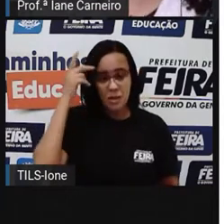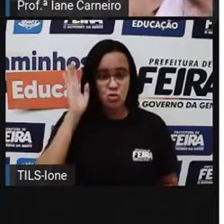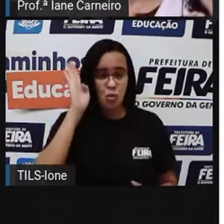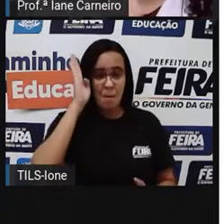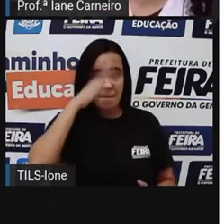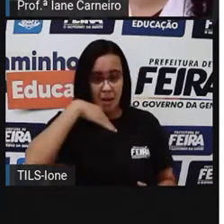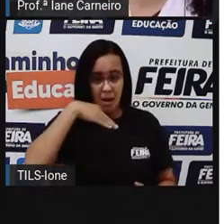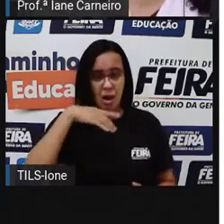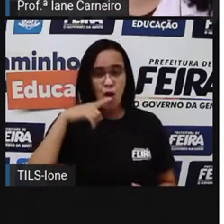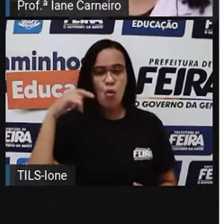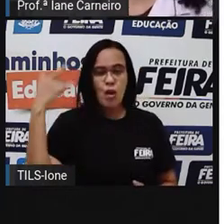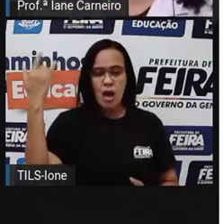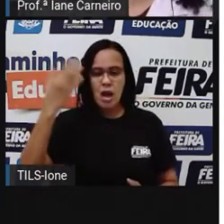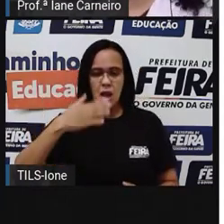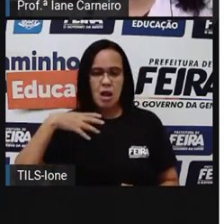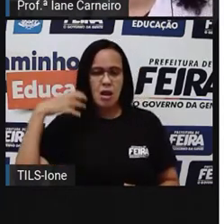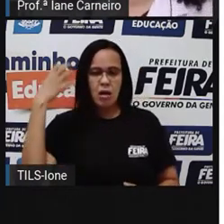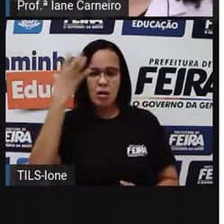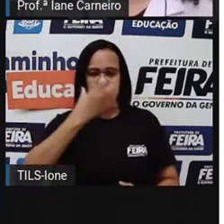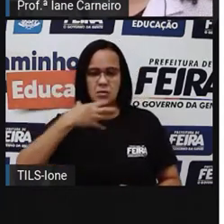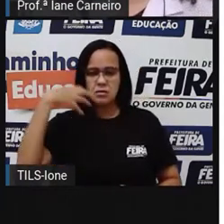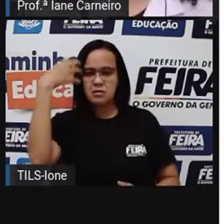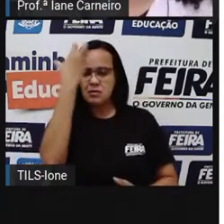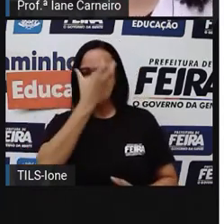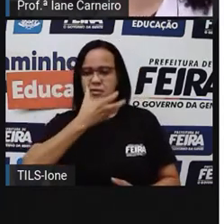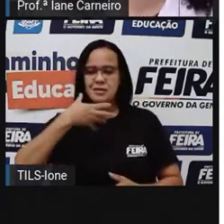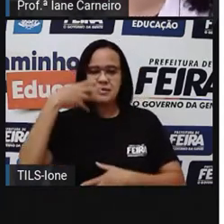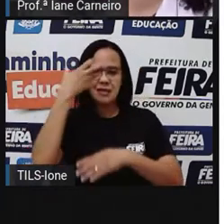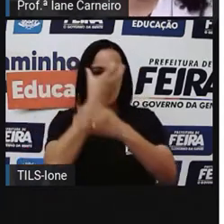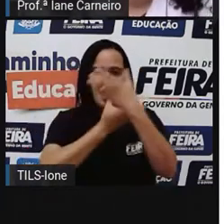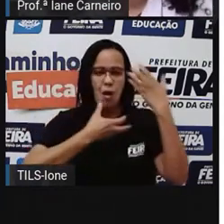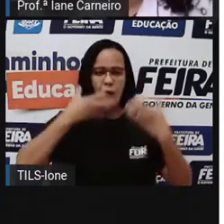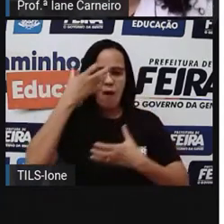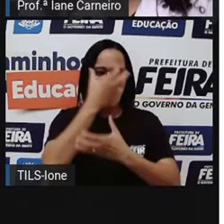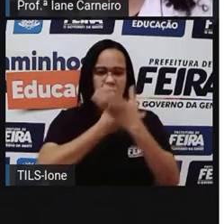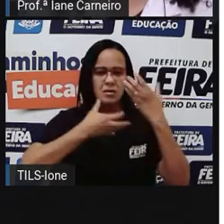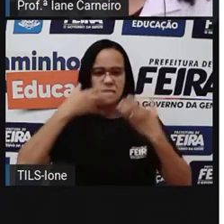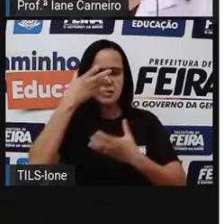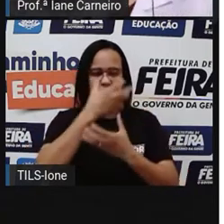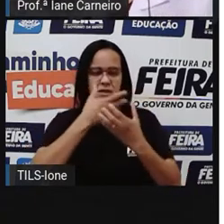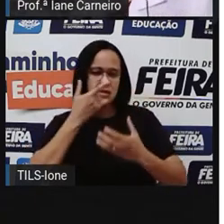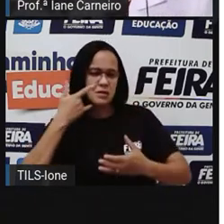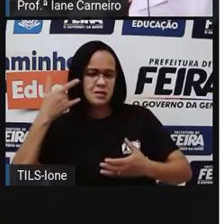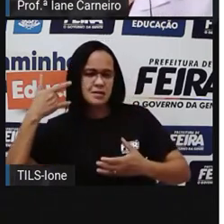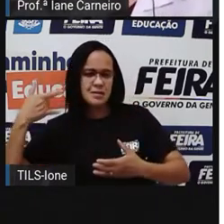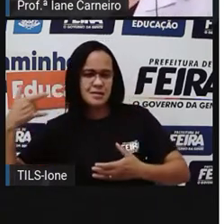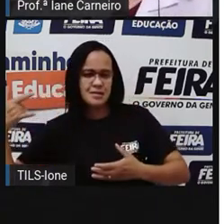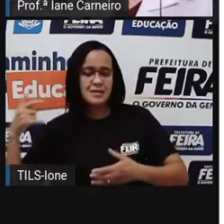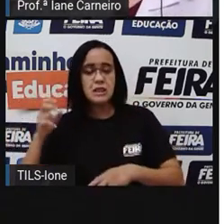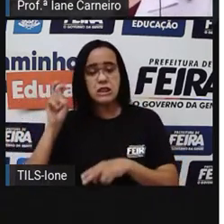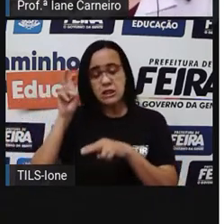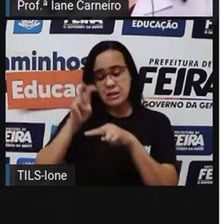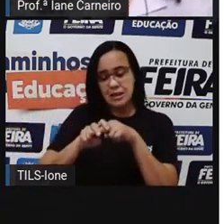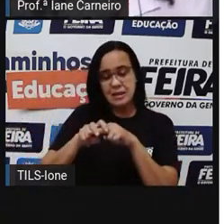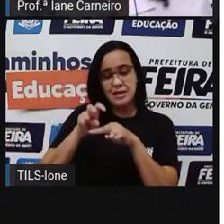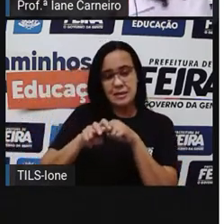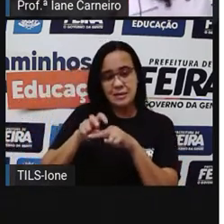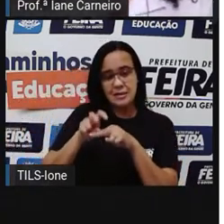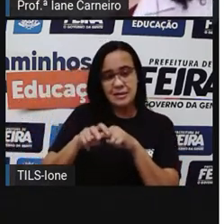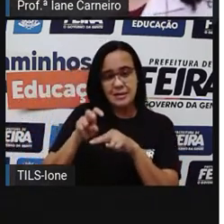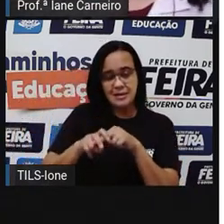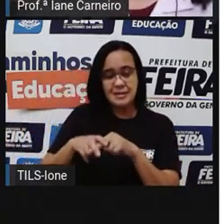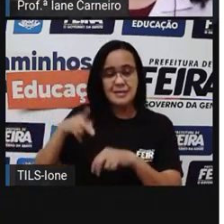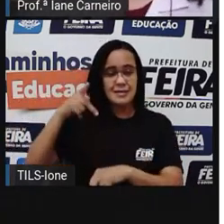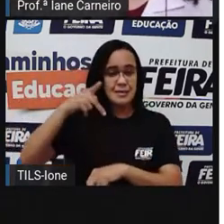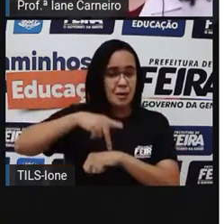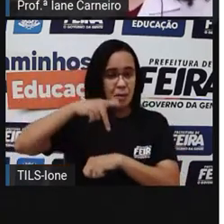né? Com seu canto. Lembra lá no vídeo? Então, ela é reconhecida pelo seu canto, Ela fica lá sentada na pedra,